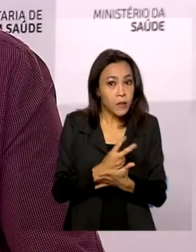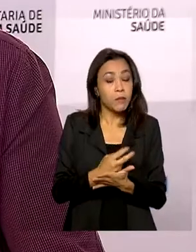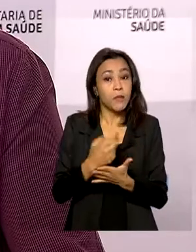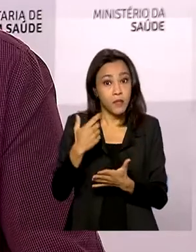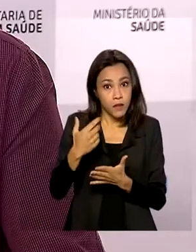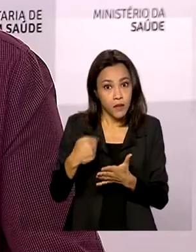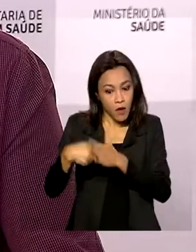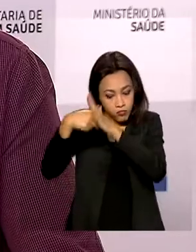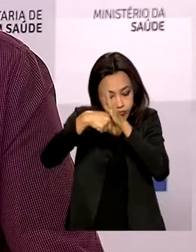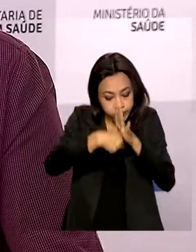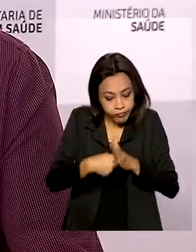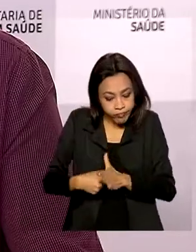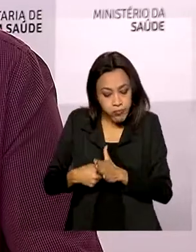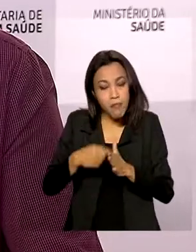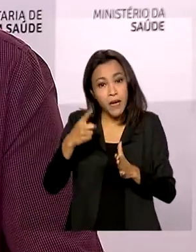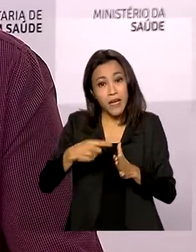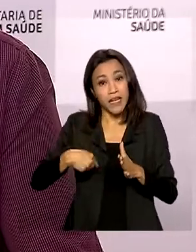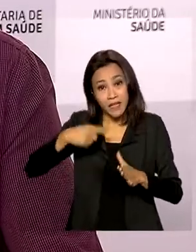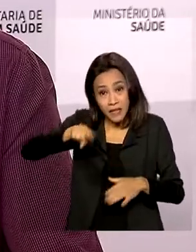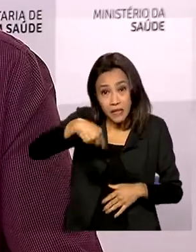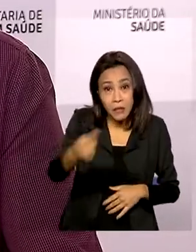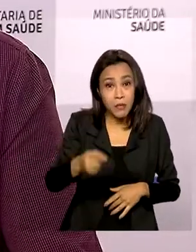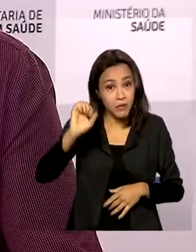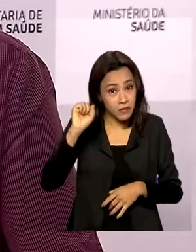a sua situação para que não venham a agravar e vir ao óbito.